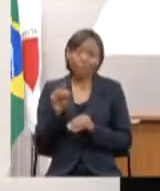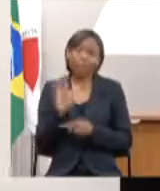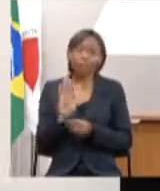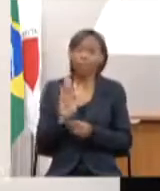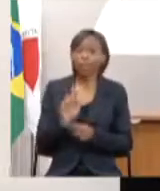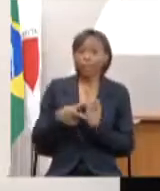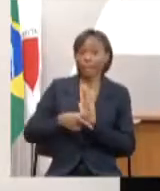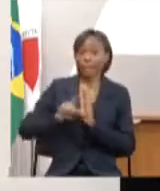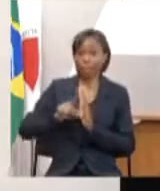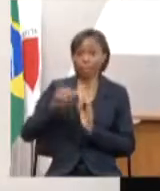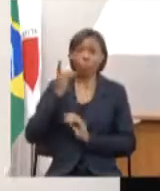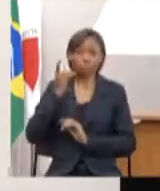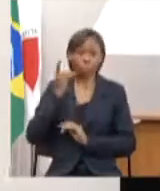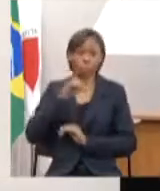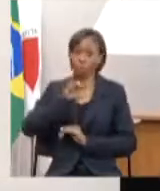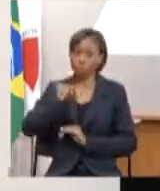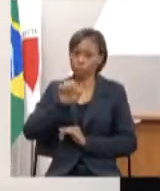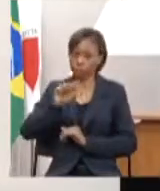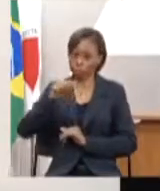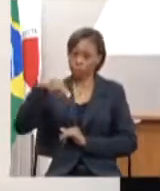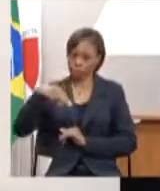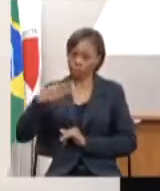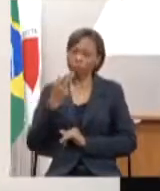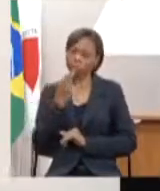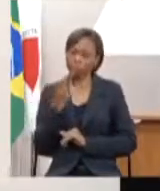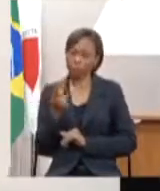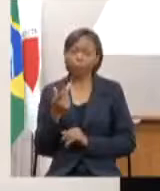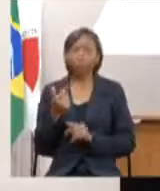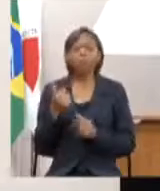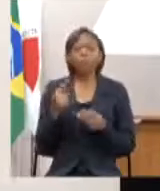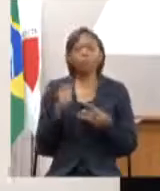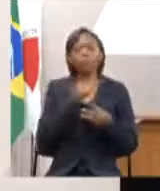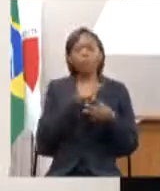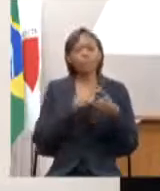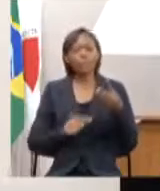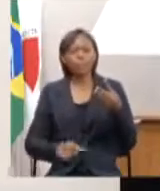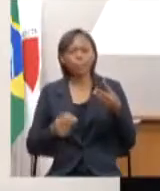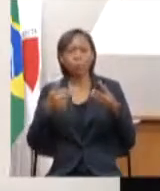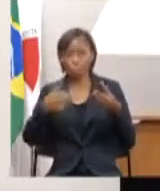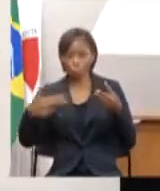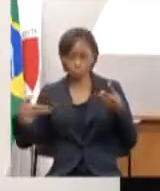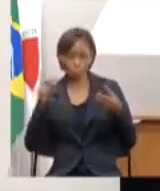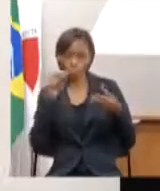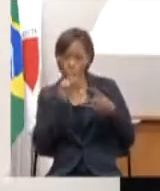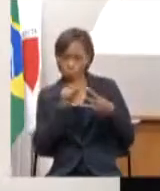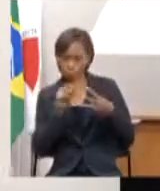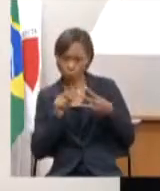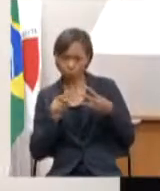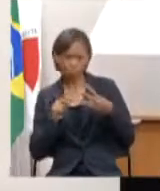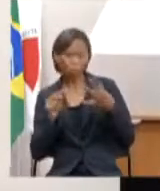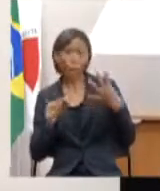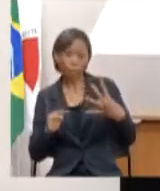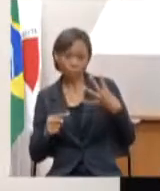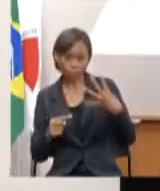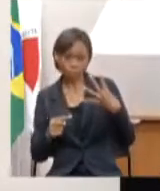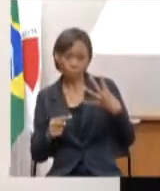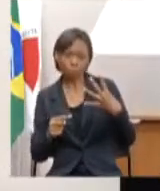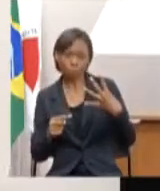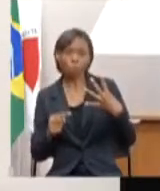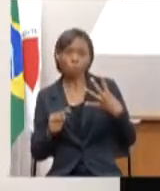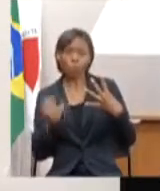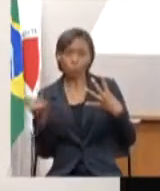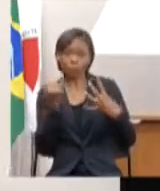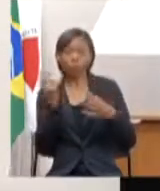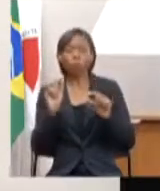doutor Jean Freire. E queria deixar aqui três, quatro aspectos do secretário. Essa revisão é muito